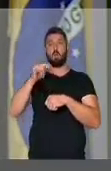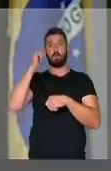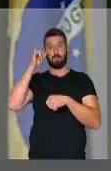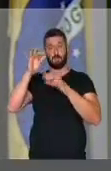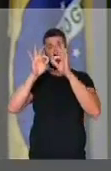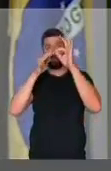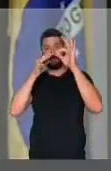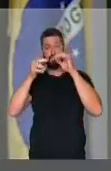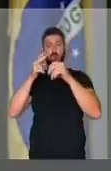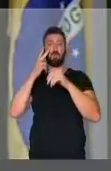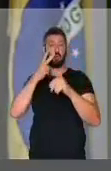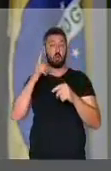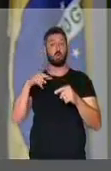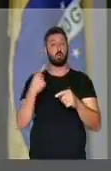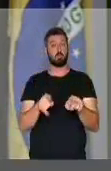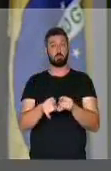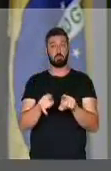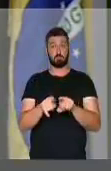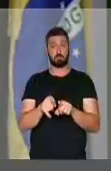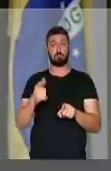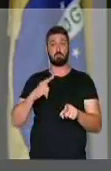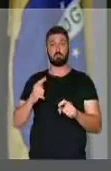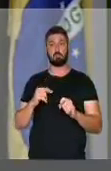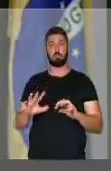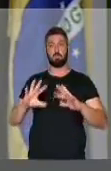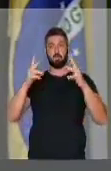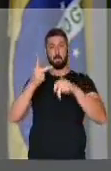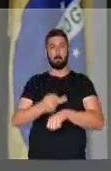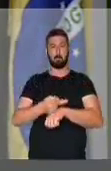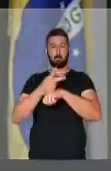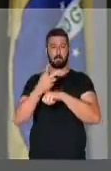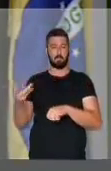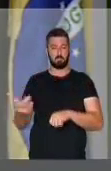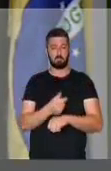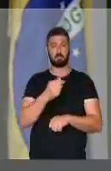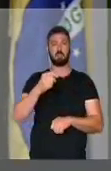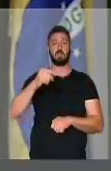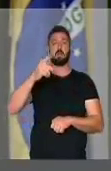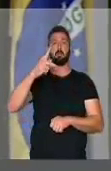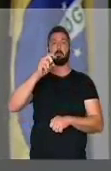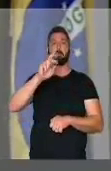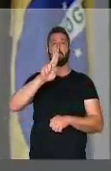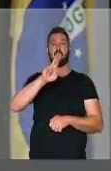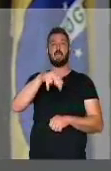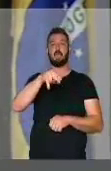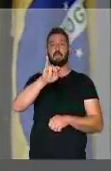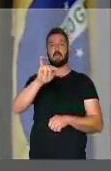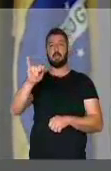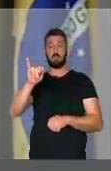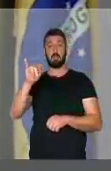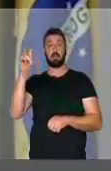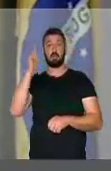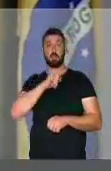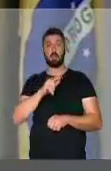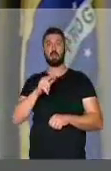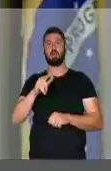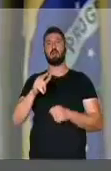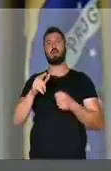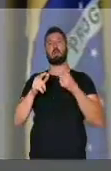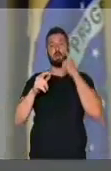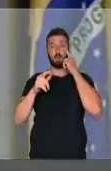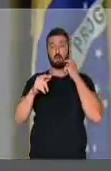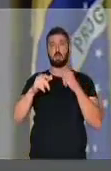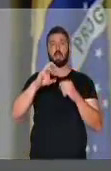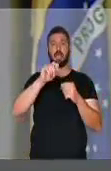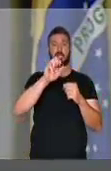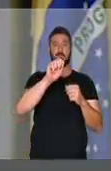E também nós tivemos, nessas grandes premiações, a vinícola Perine, no dia 17, a Dão Guerino,